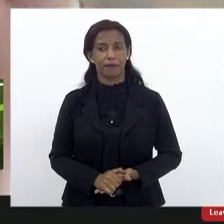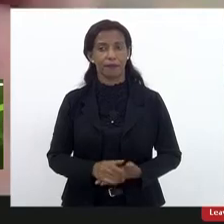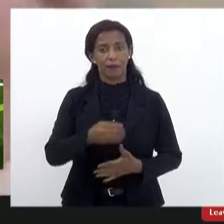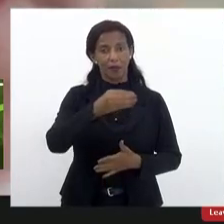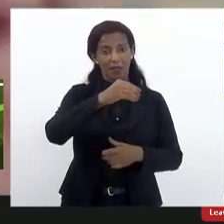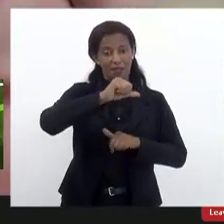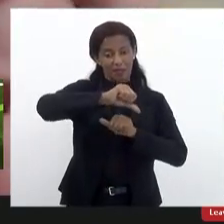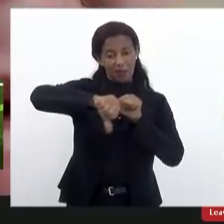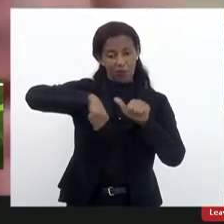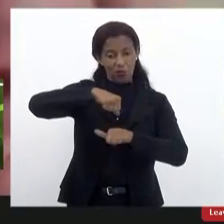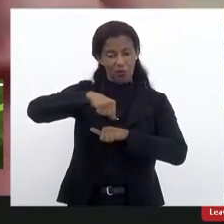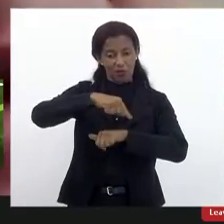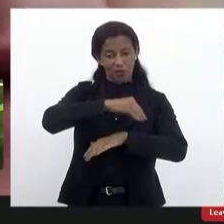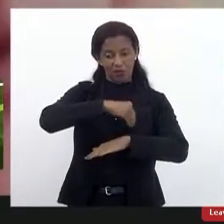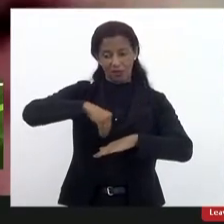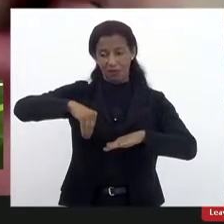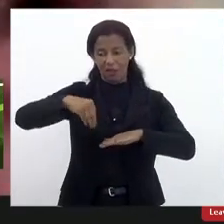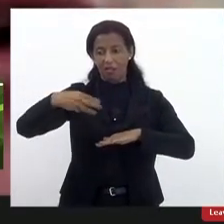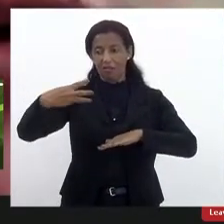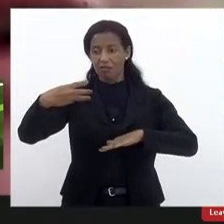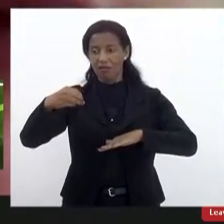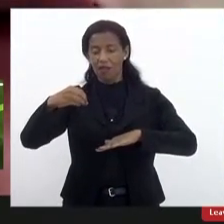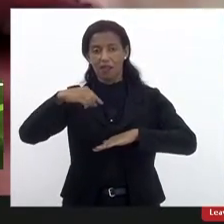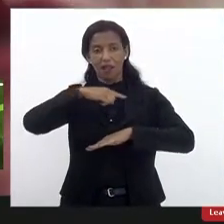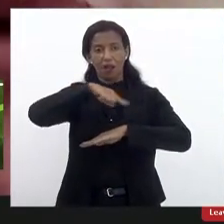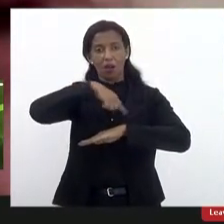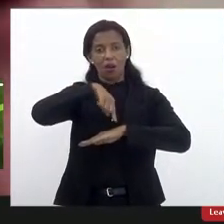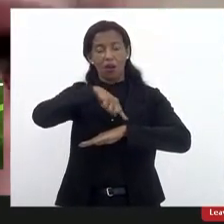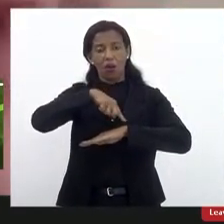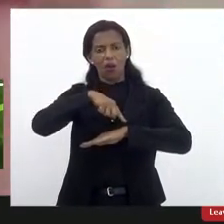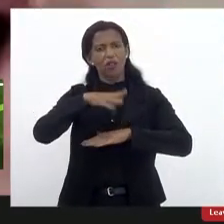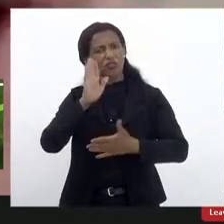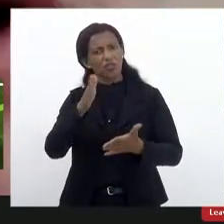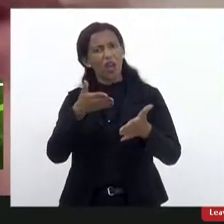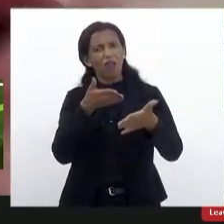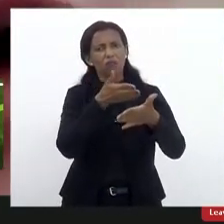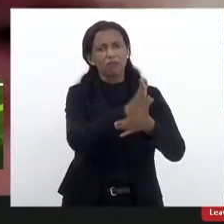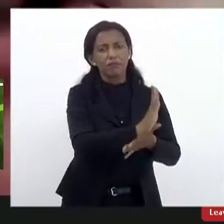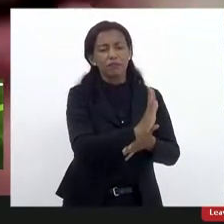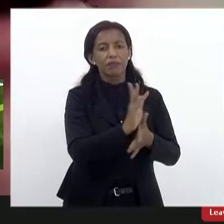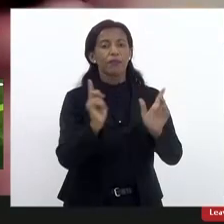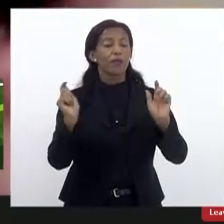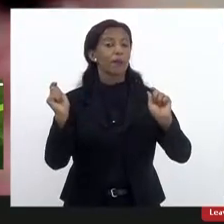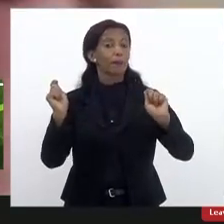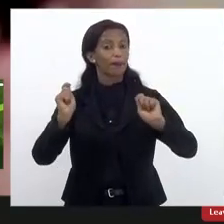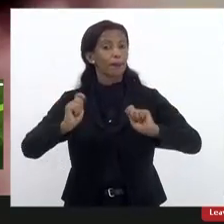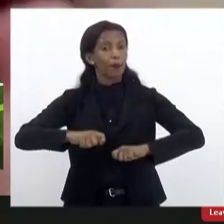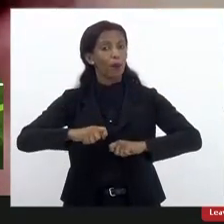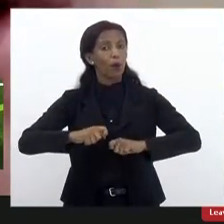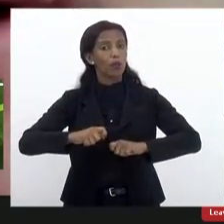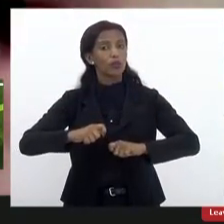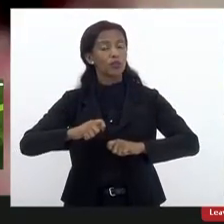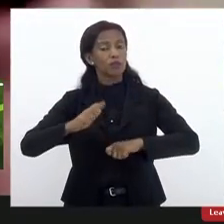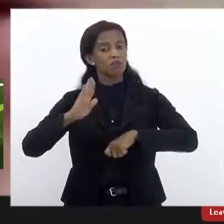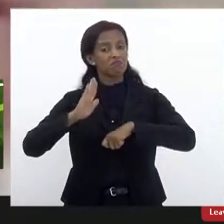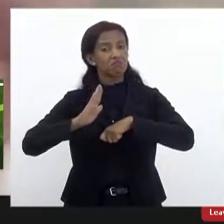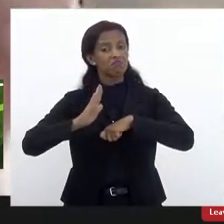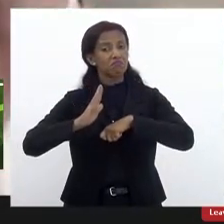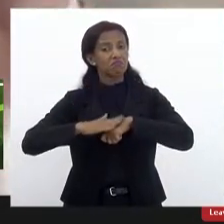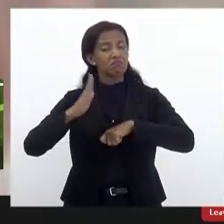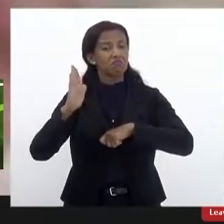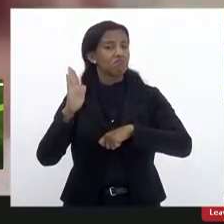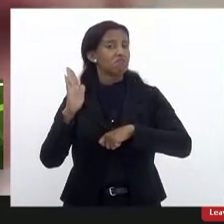30 horas. É um processo que foi aprovado, mas que pode andar a velocidades